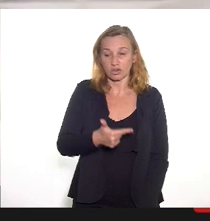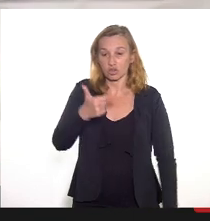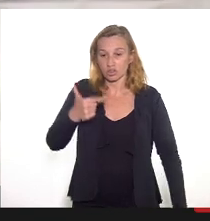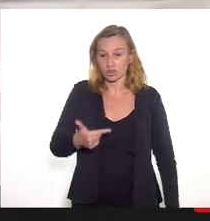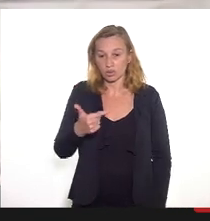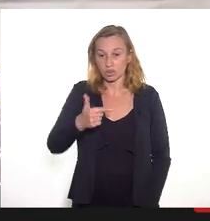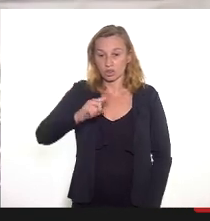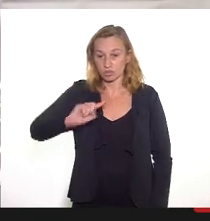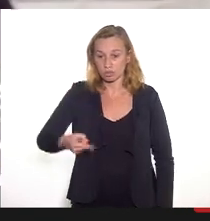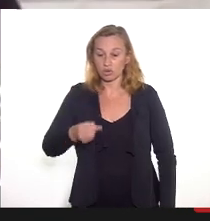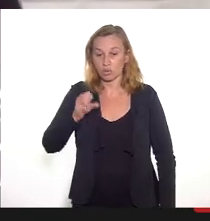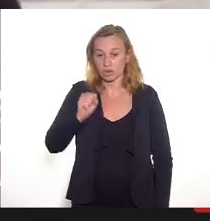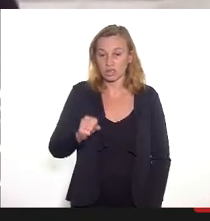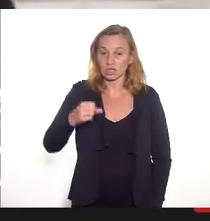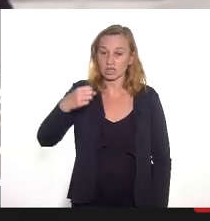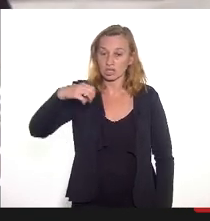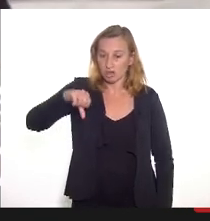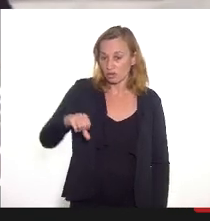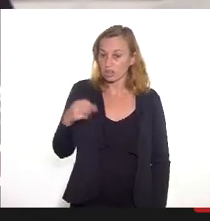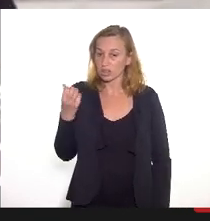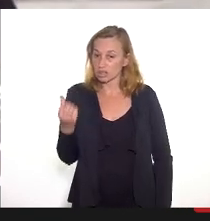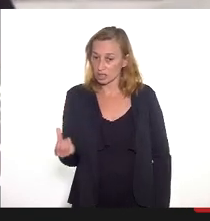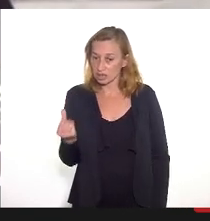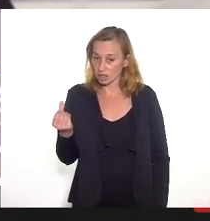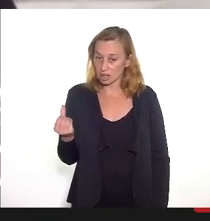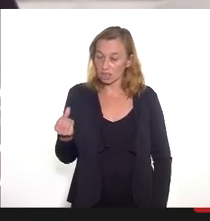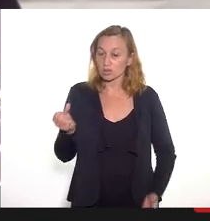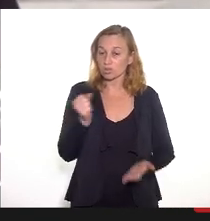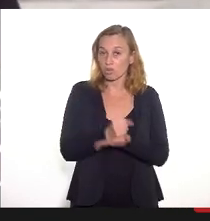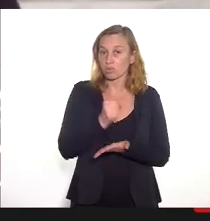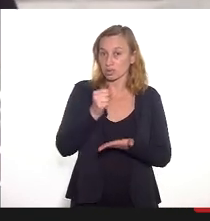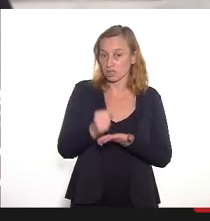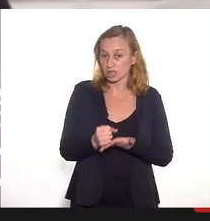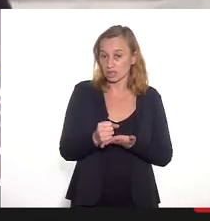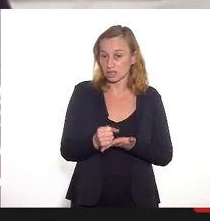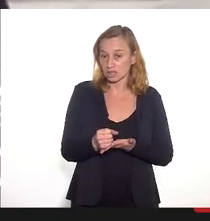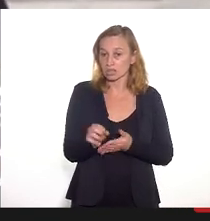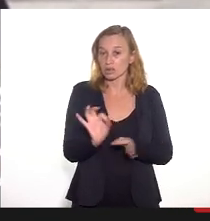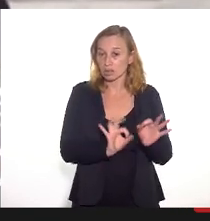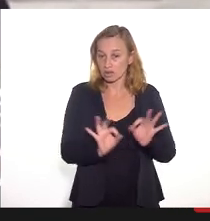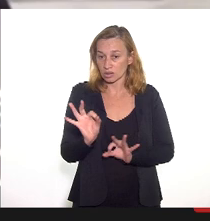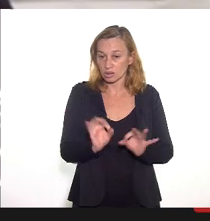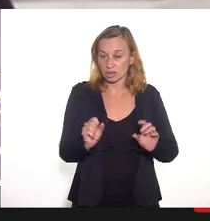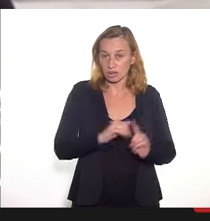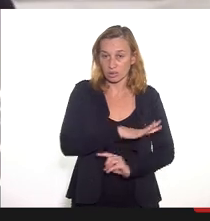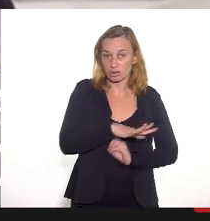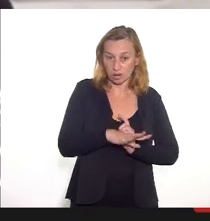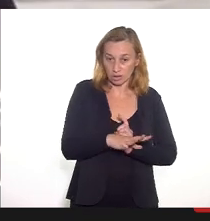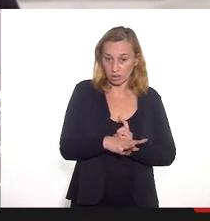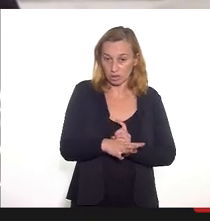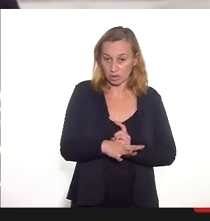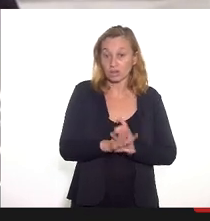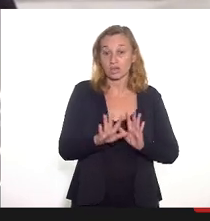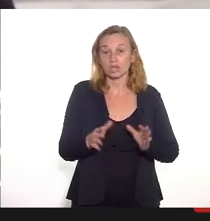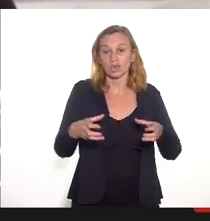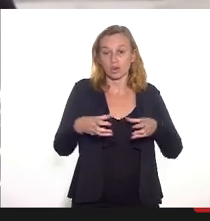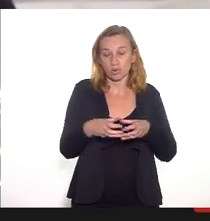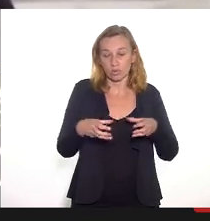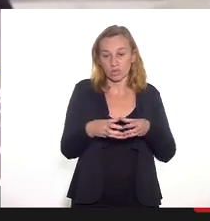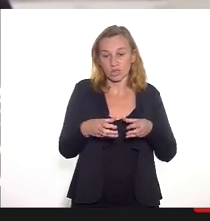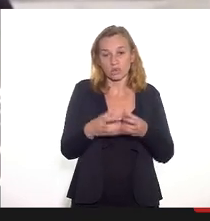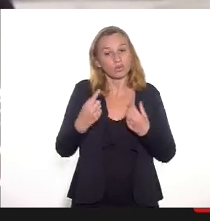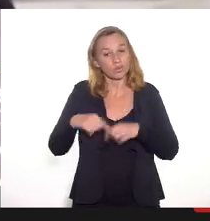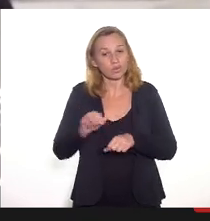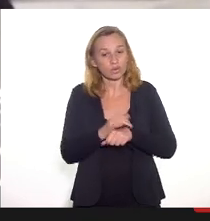mil 896 contratados pelas organizações sociais. Na comissão COVID,